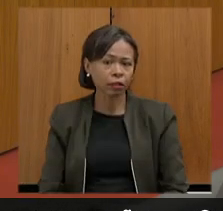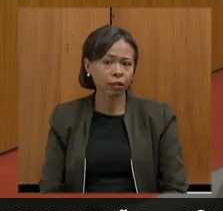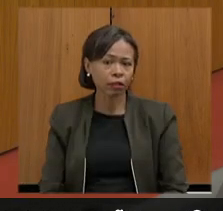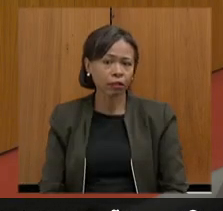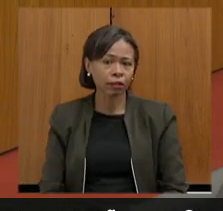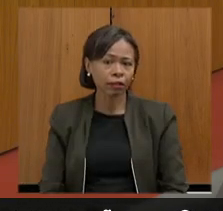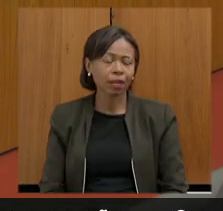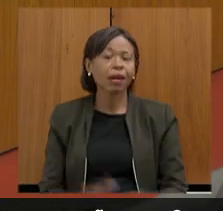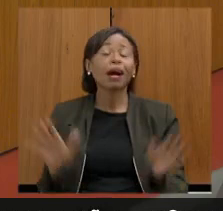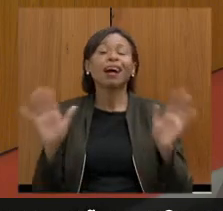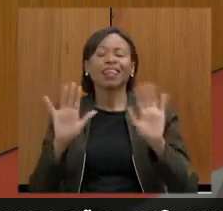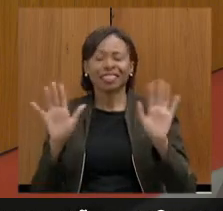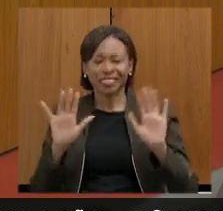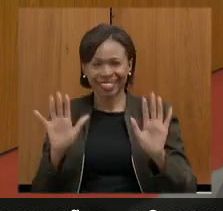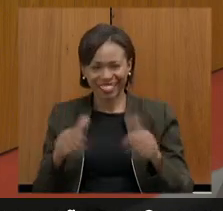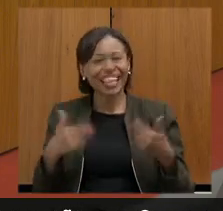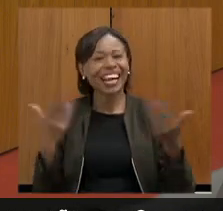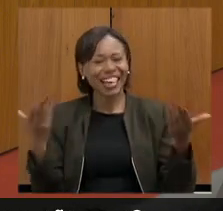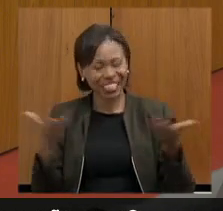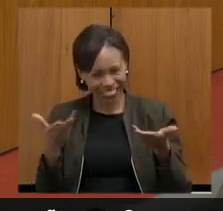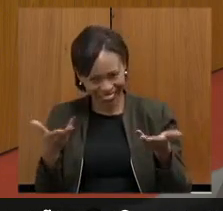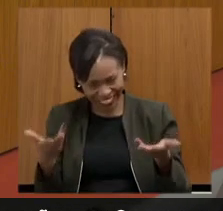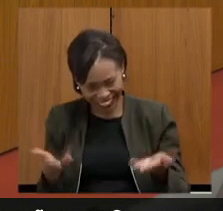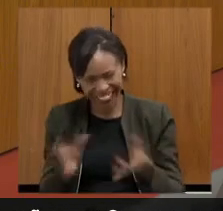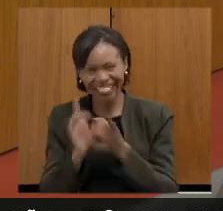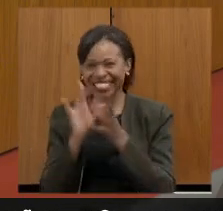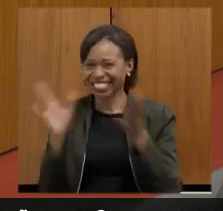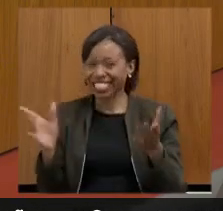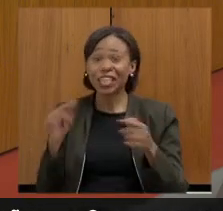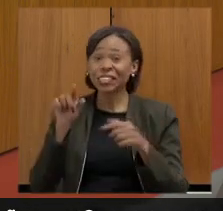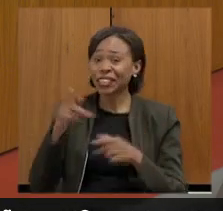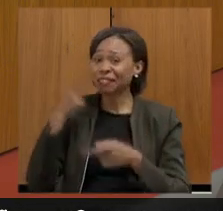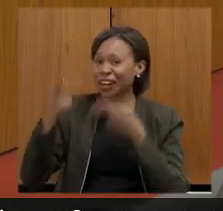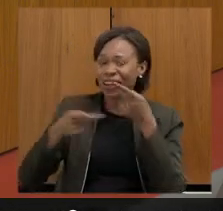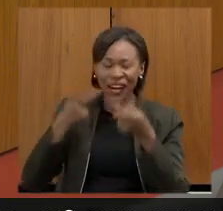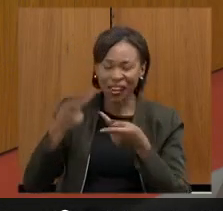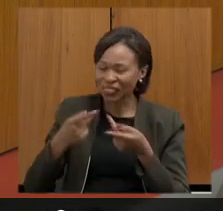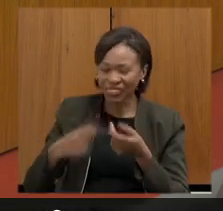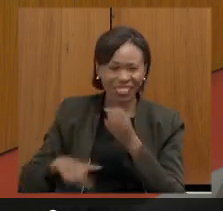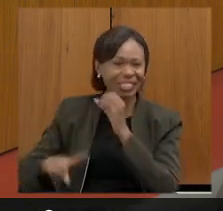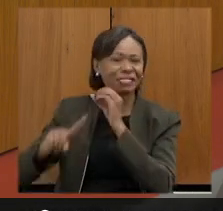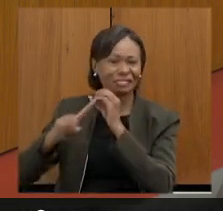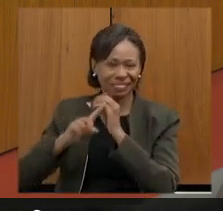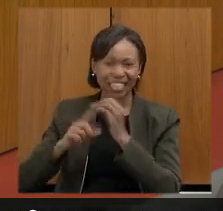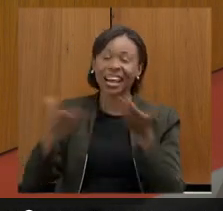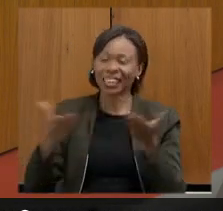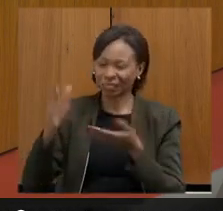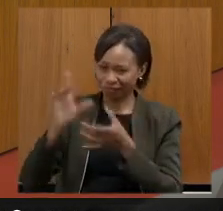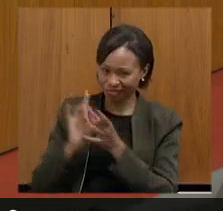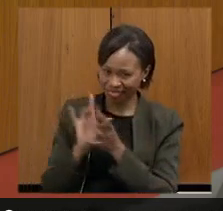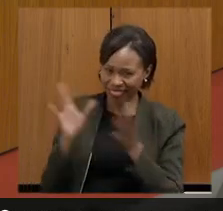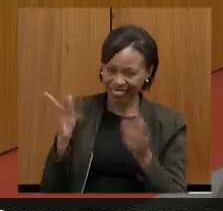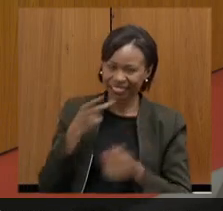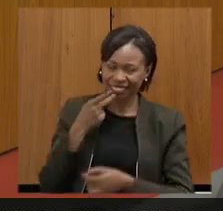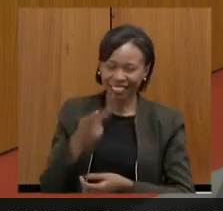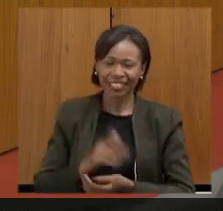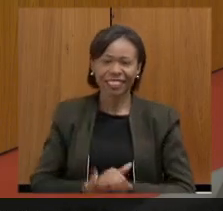Oi, agora sim. Nós não escutamos nada que o senhor falou. Então, seja como for, recomece tudo.